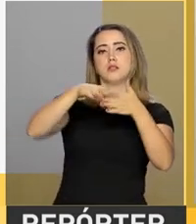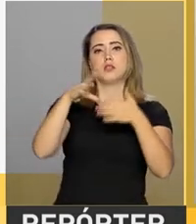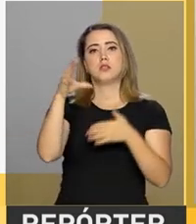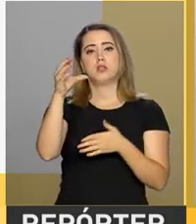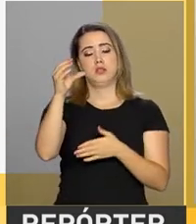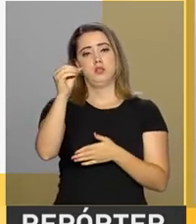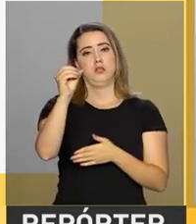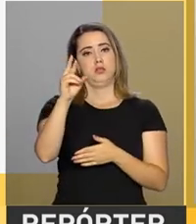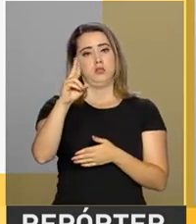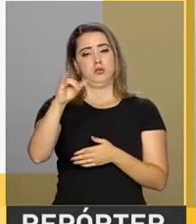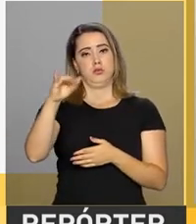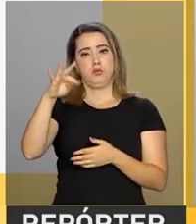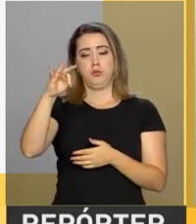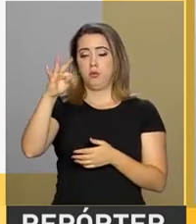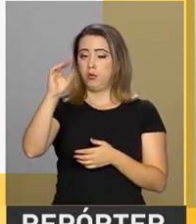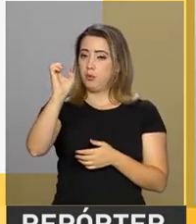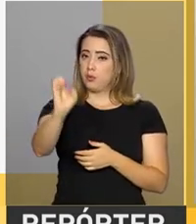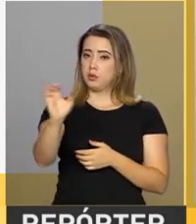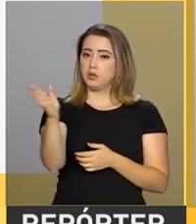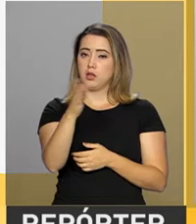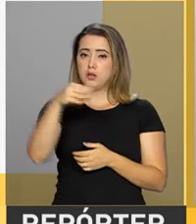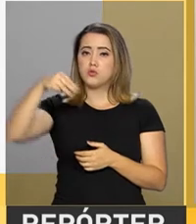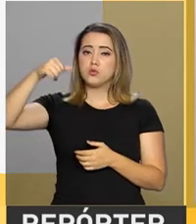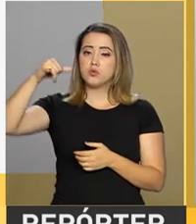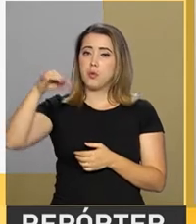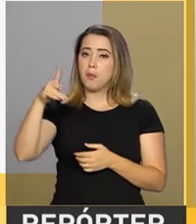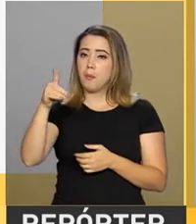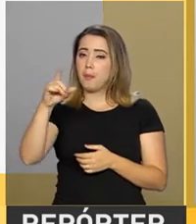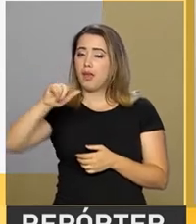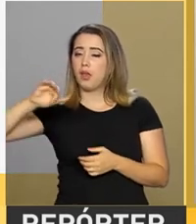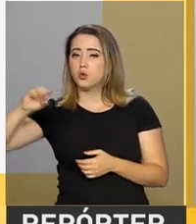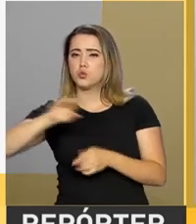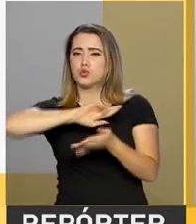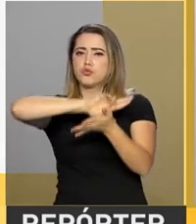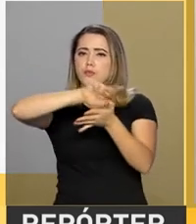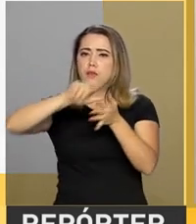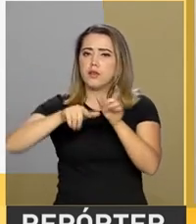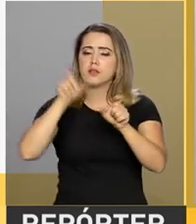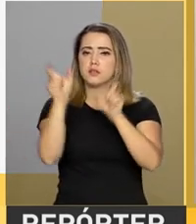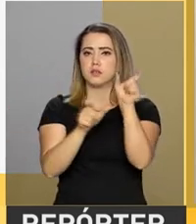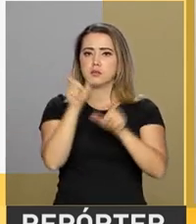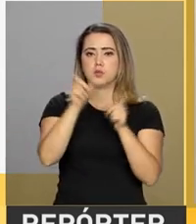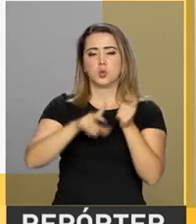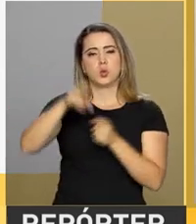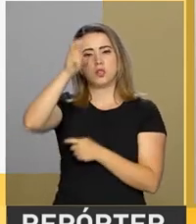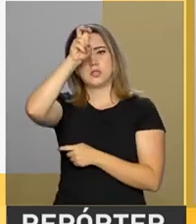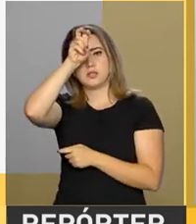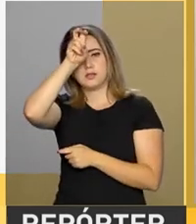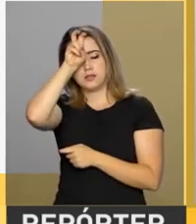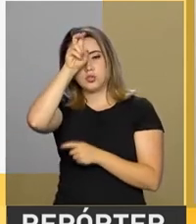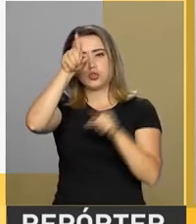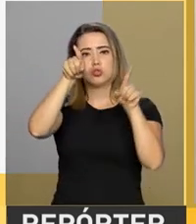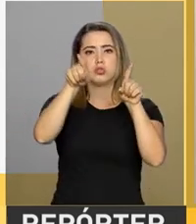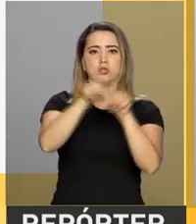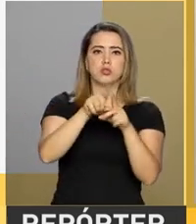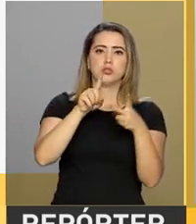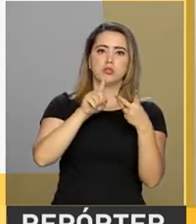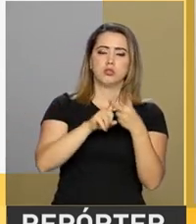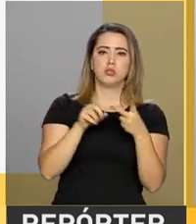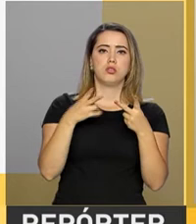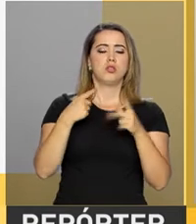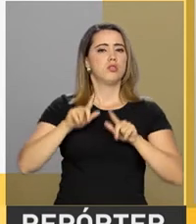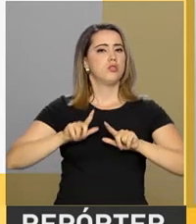Mamur Abbas, o presidente da Autoridade Palestina, Abel Fatah El-Sissi, presidente do Egito, e Benjamin Netanyahu, de